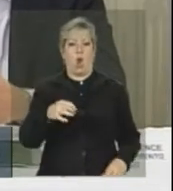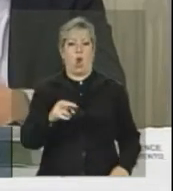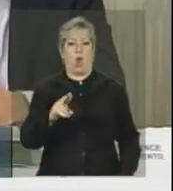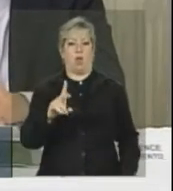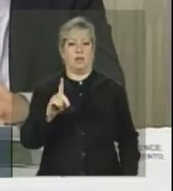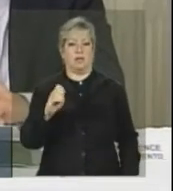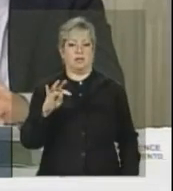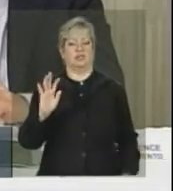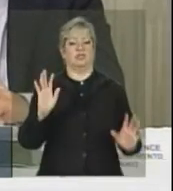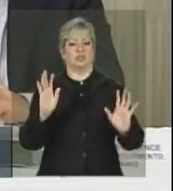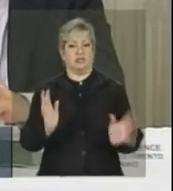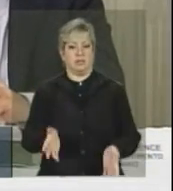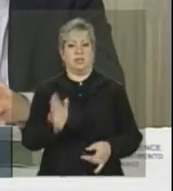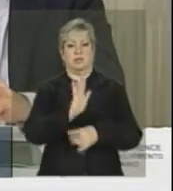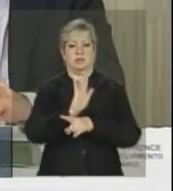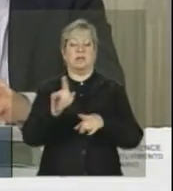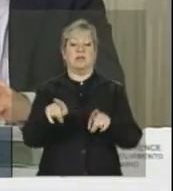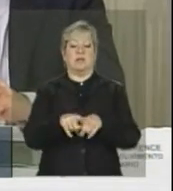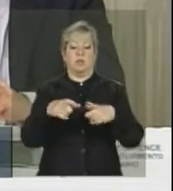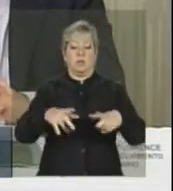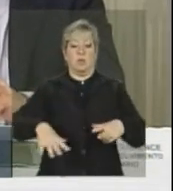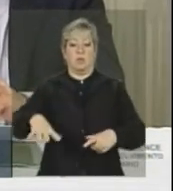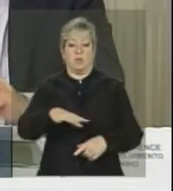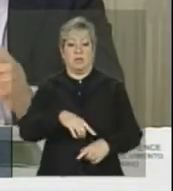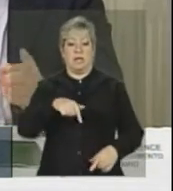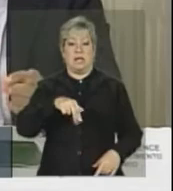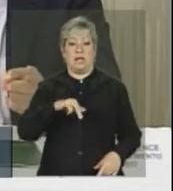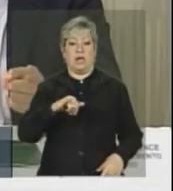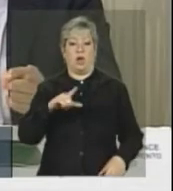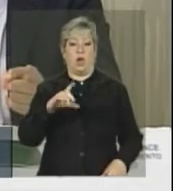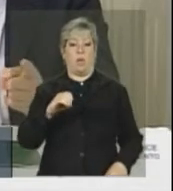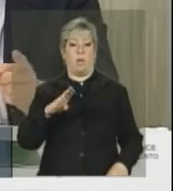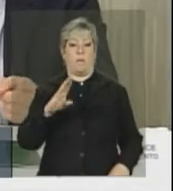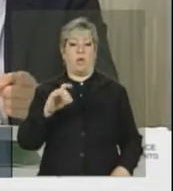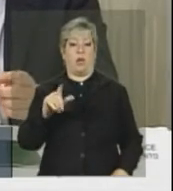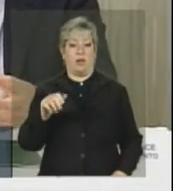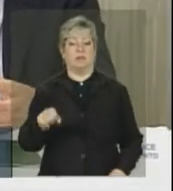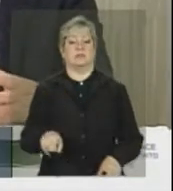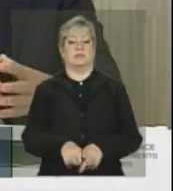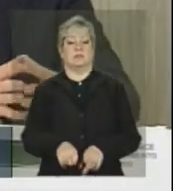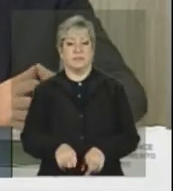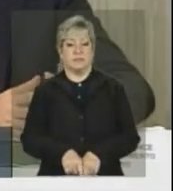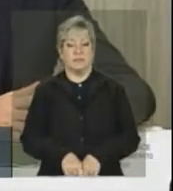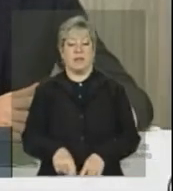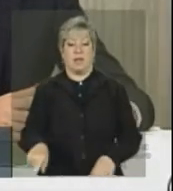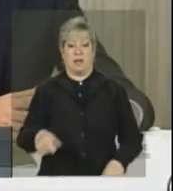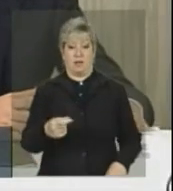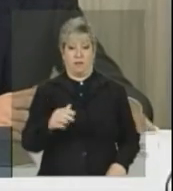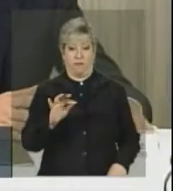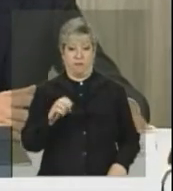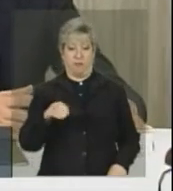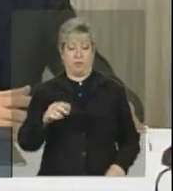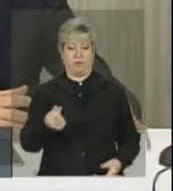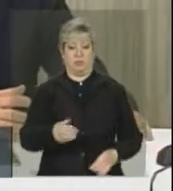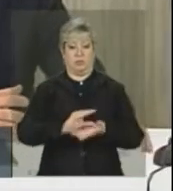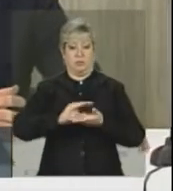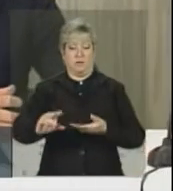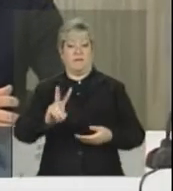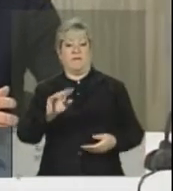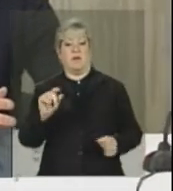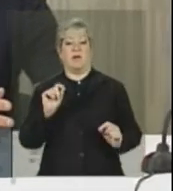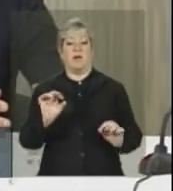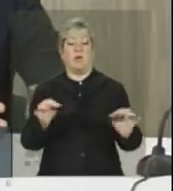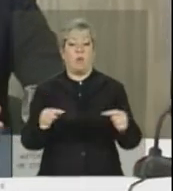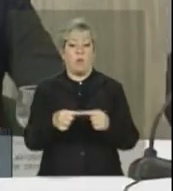para comunidades quilombolas, e o fomento, ele será aplicado de acordo com o